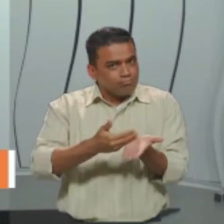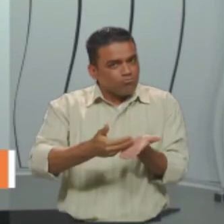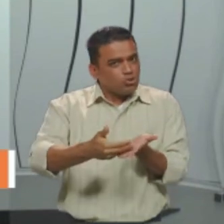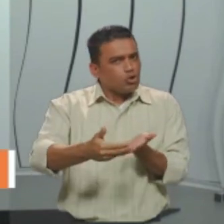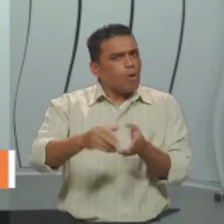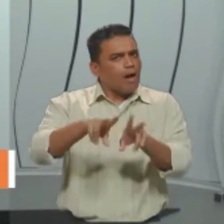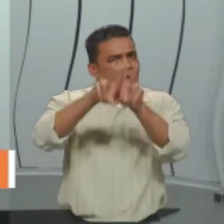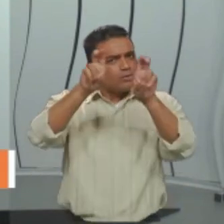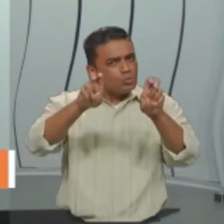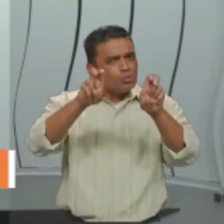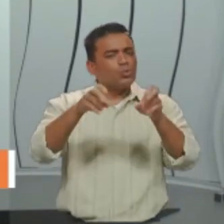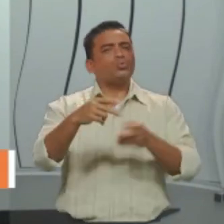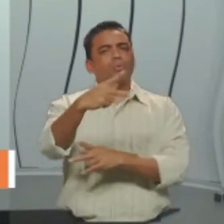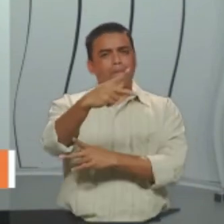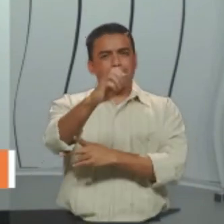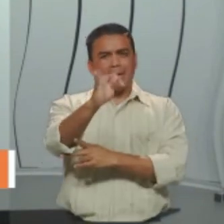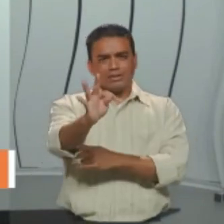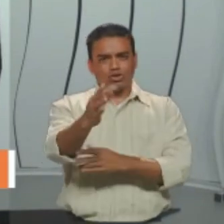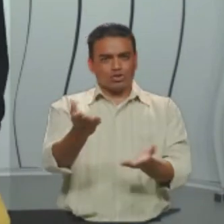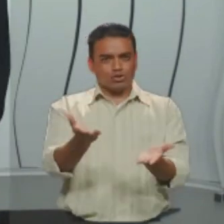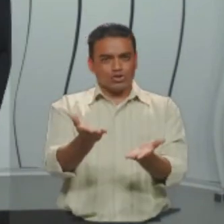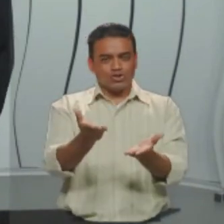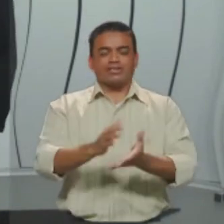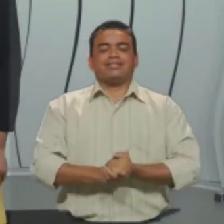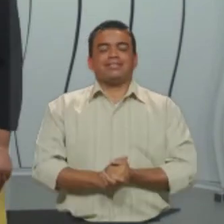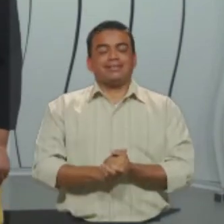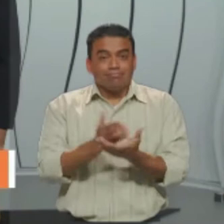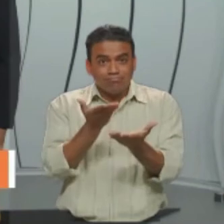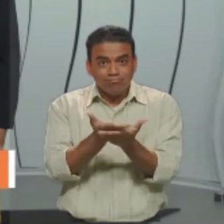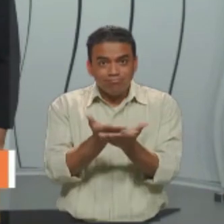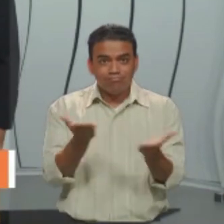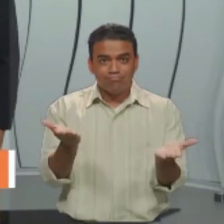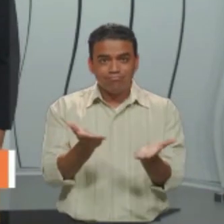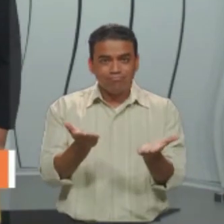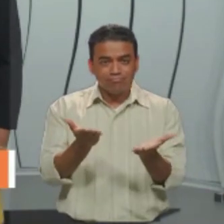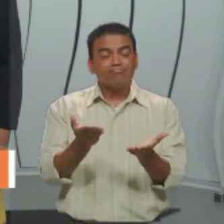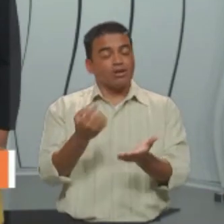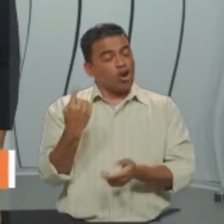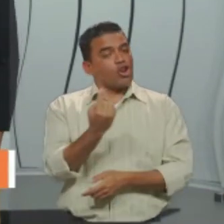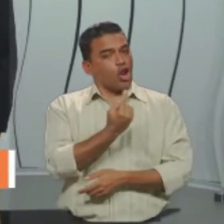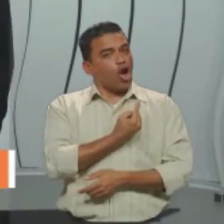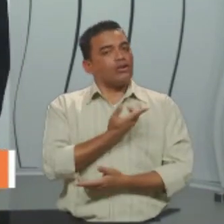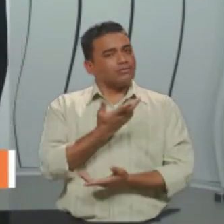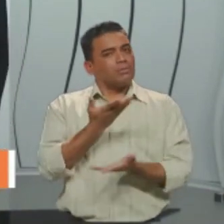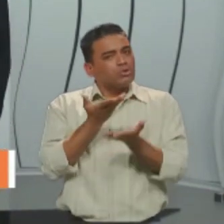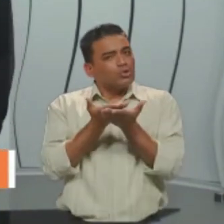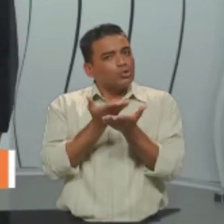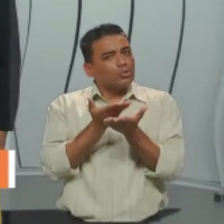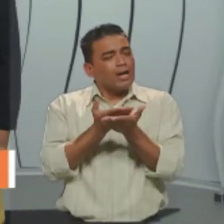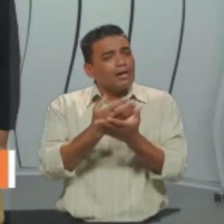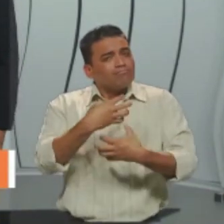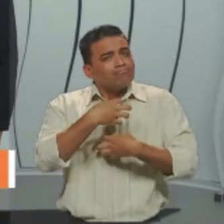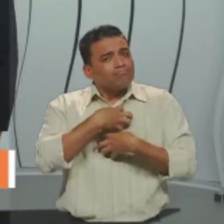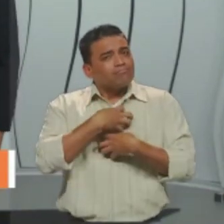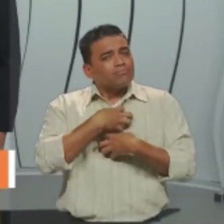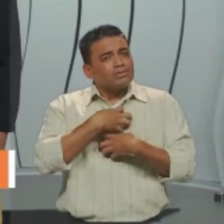com os assuntos do nosso PET. Para esta aula, nós iremos estudar o sentido